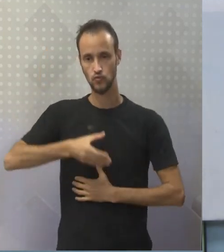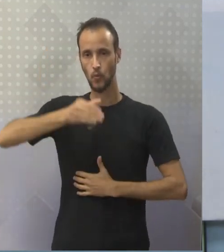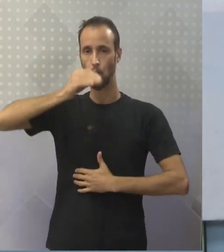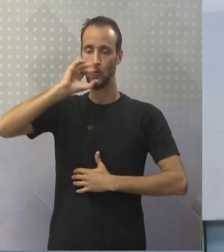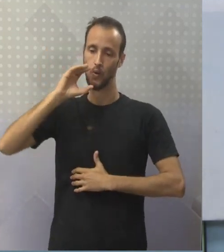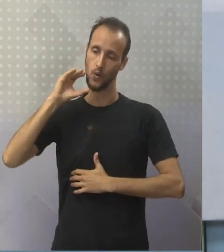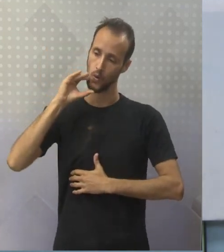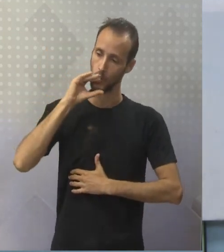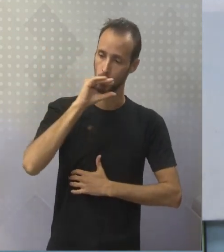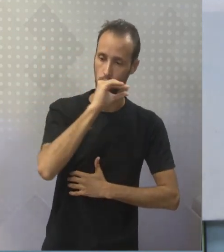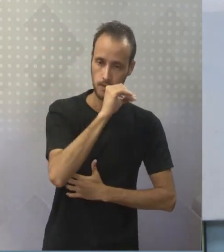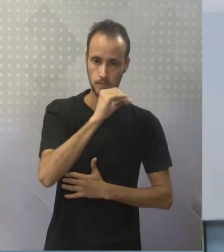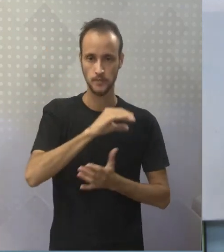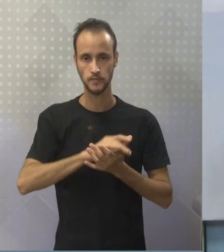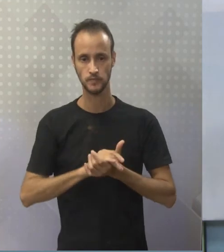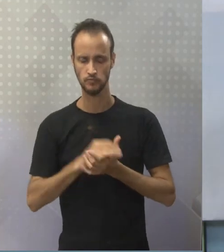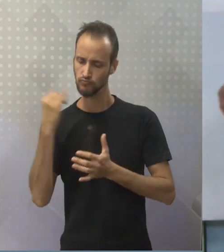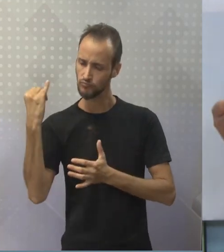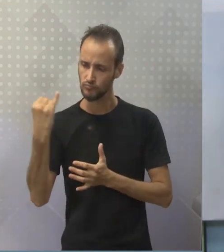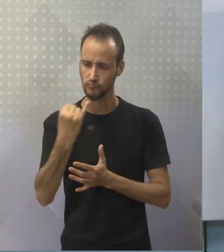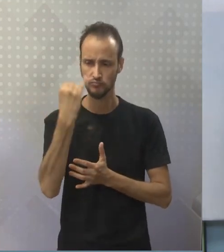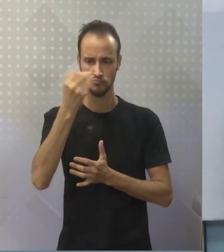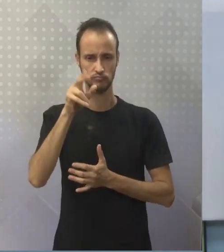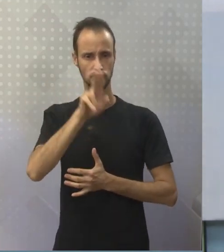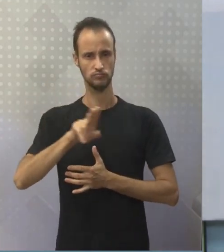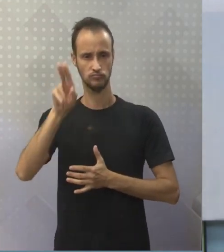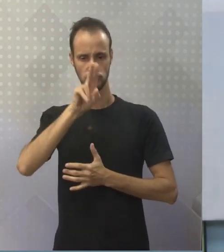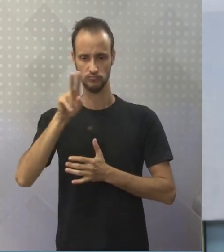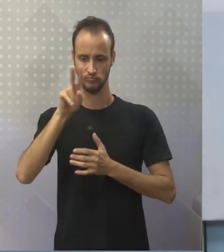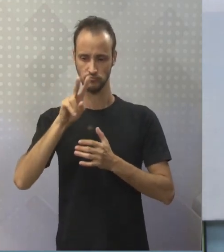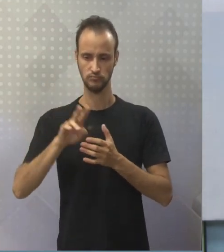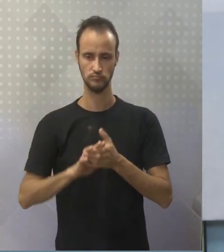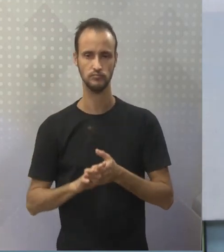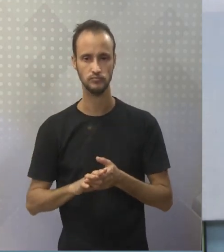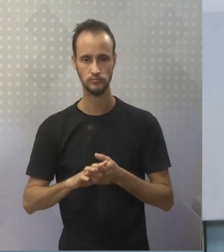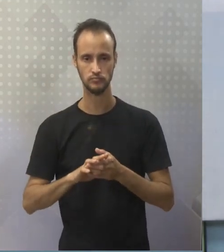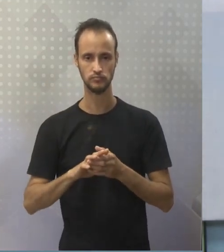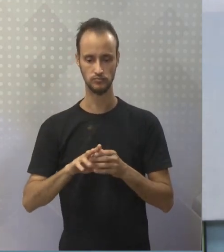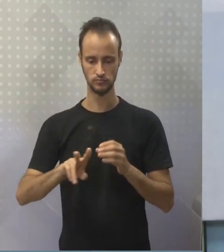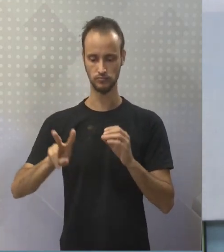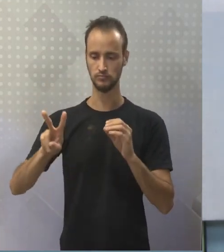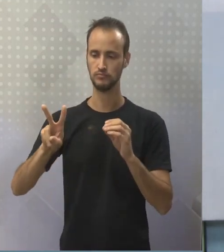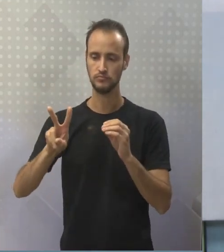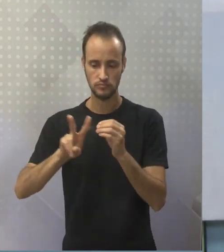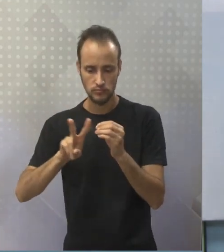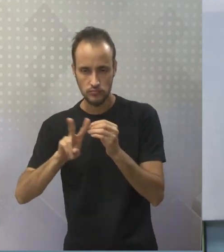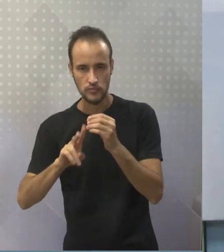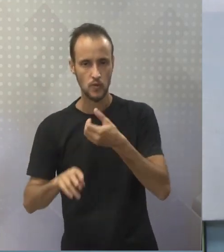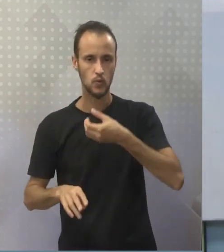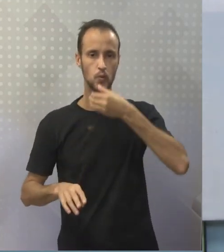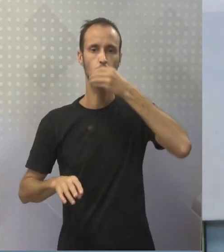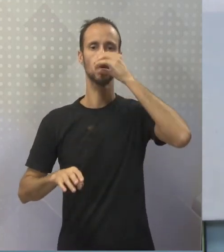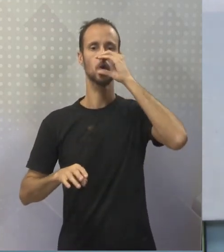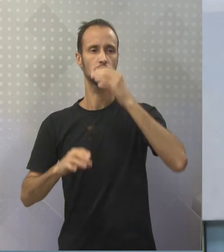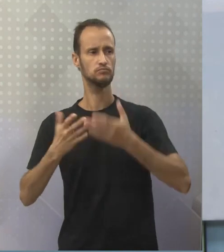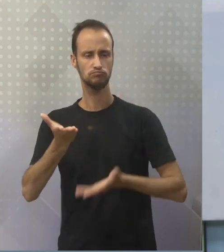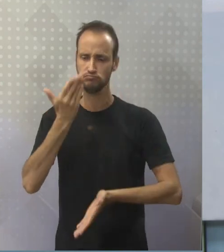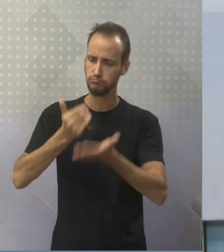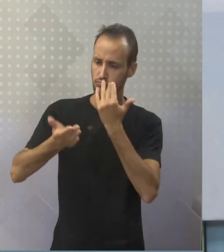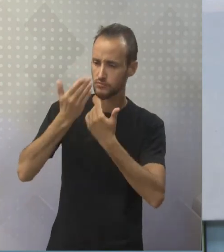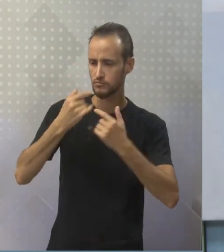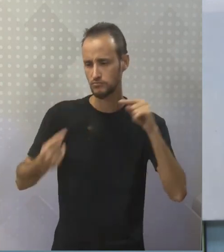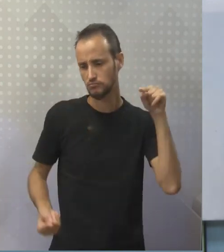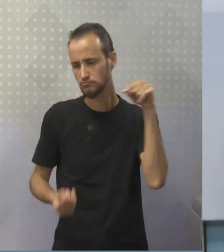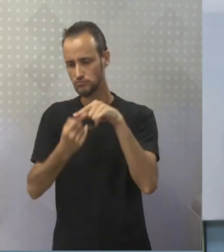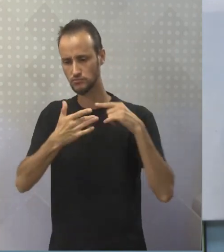quentes não é isso? É importante o uso de vitamina C né? Uma alimentação mais adequada para